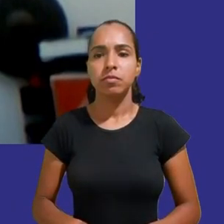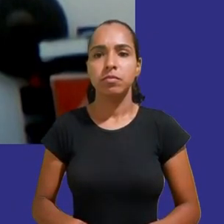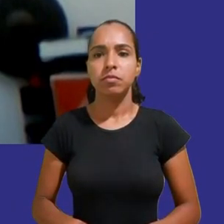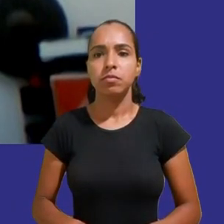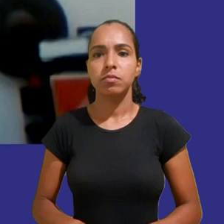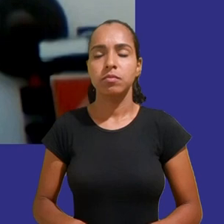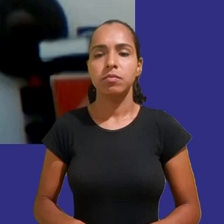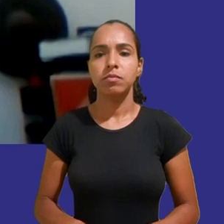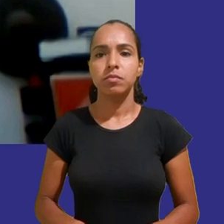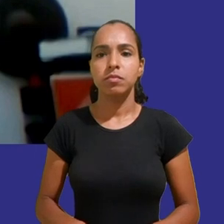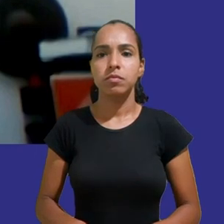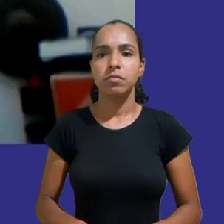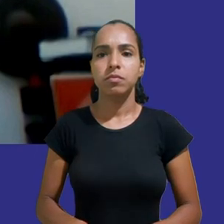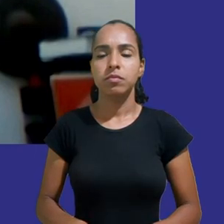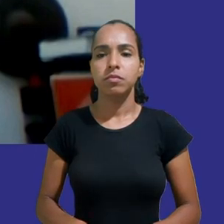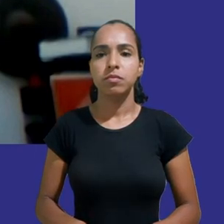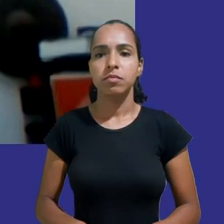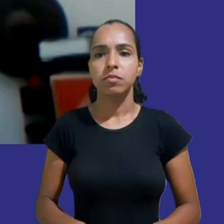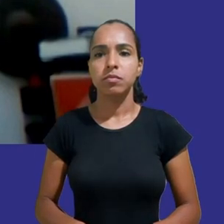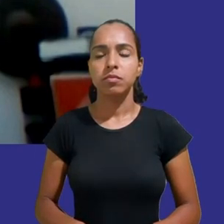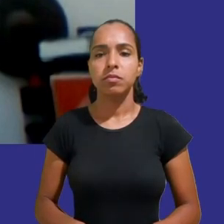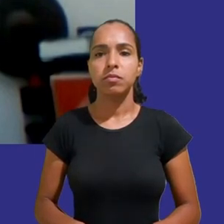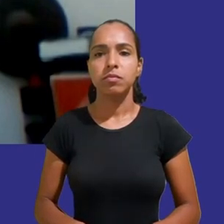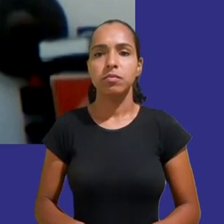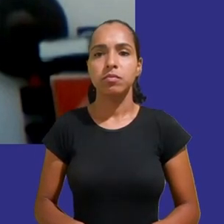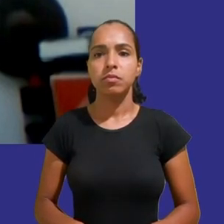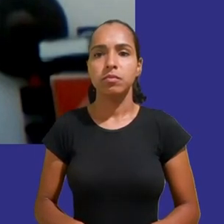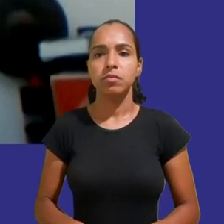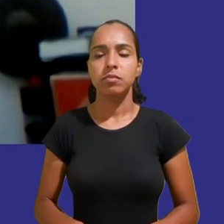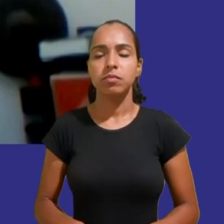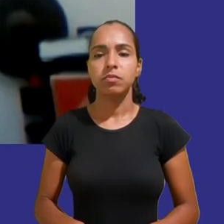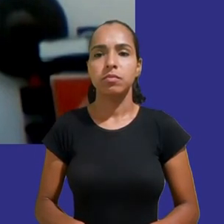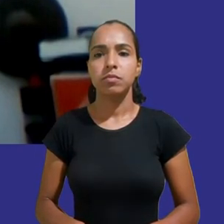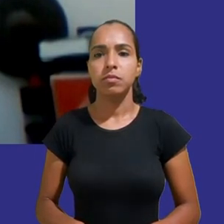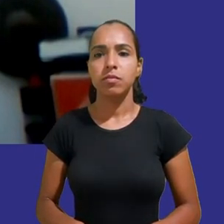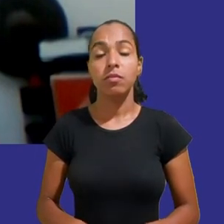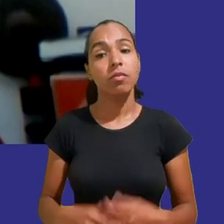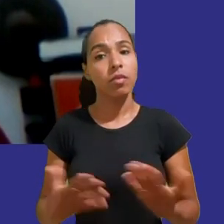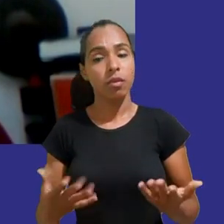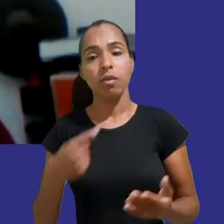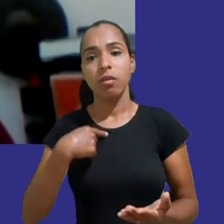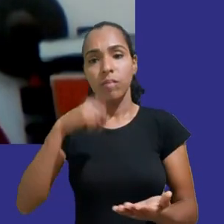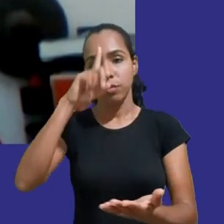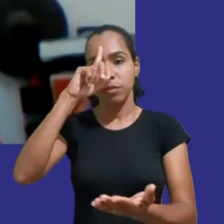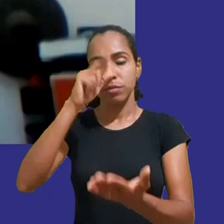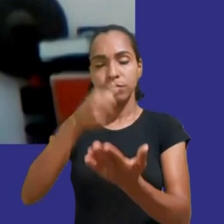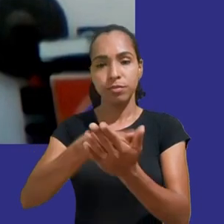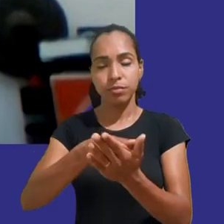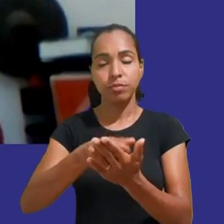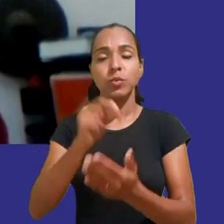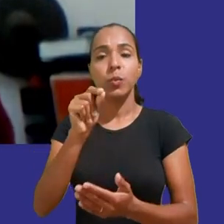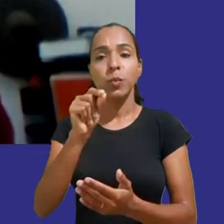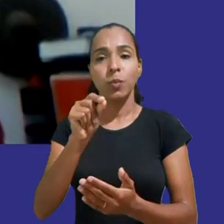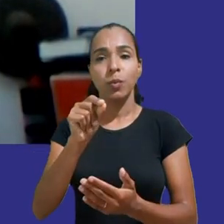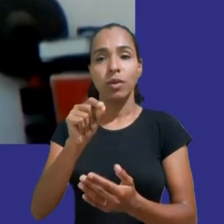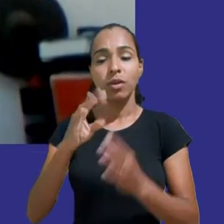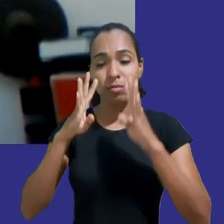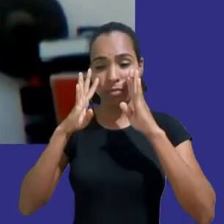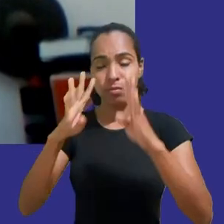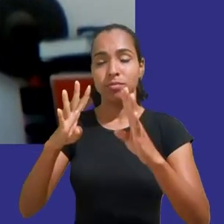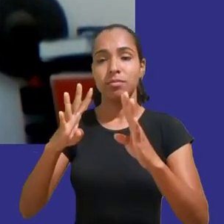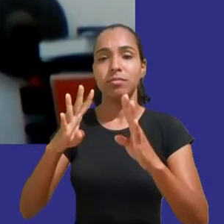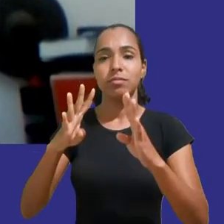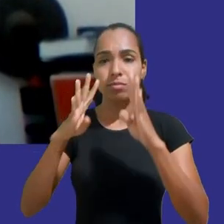isso me levou a decisão de dedicar minha atenção a essa importante intersecção os direitos